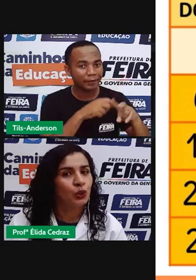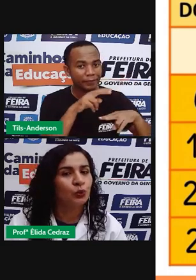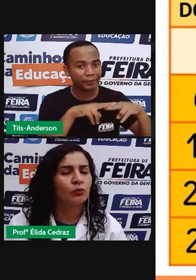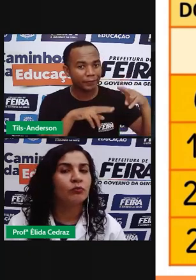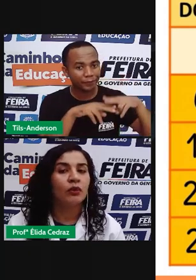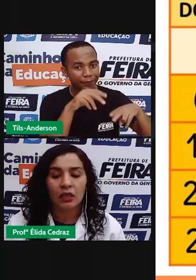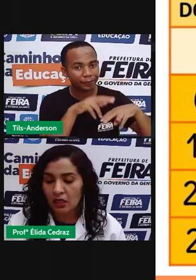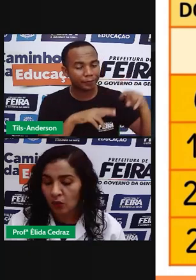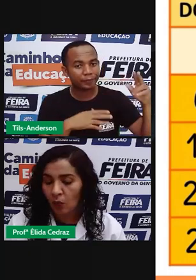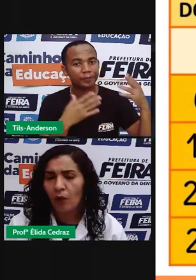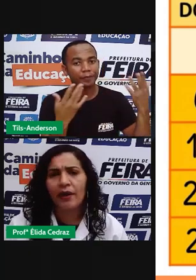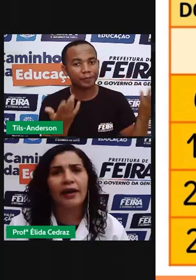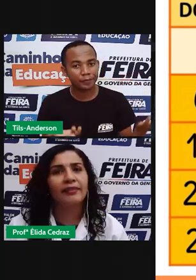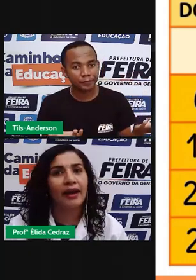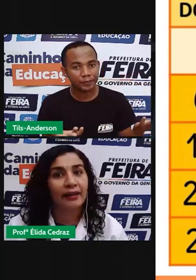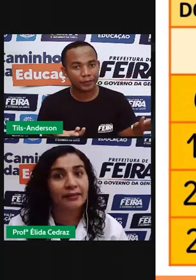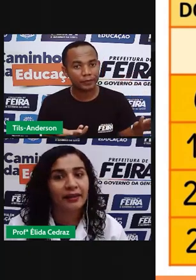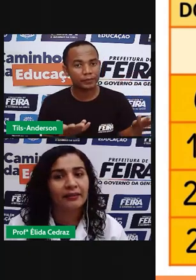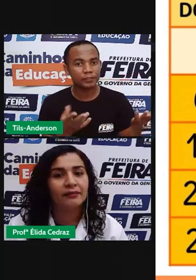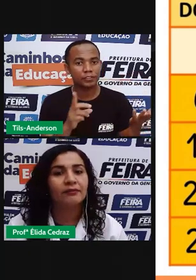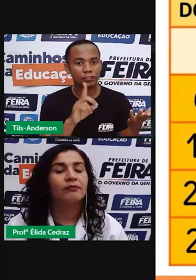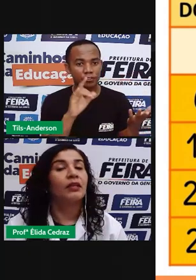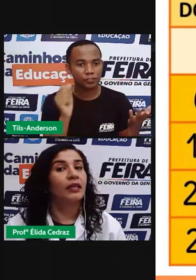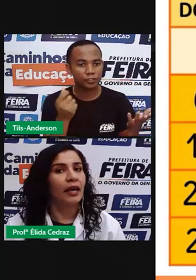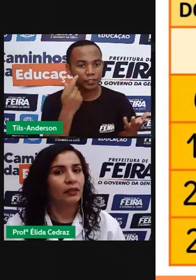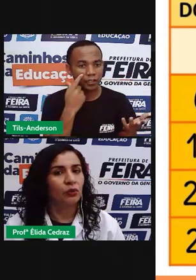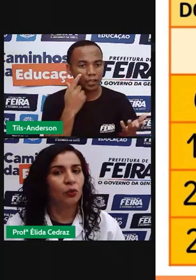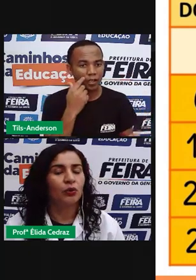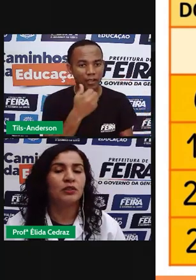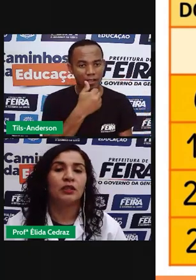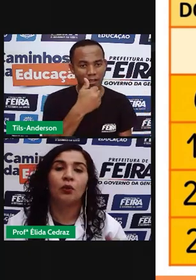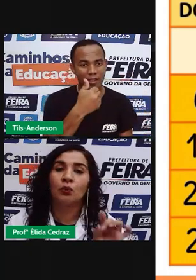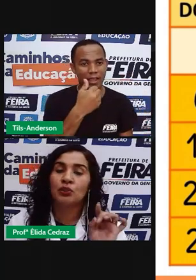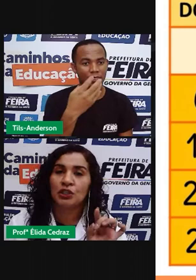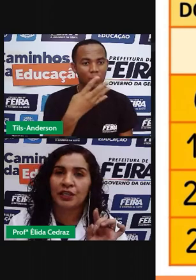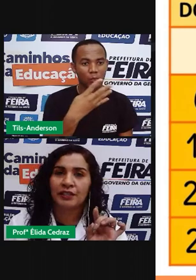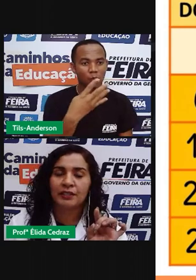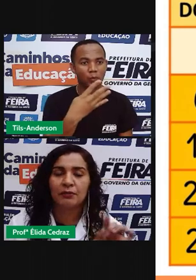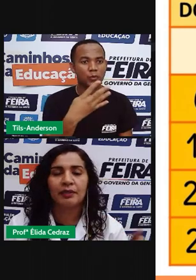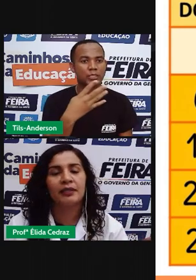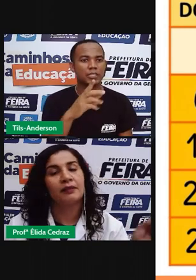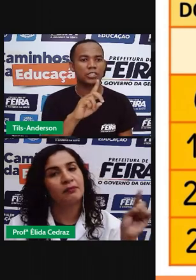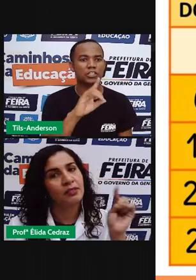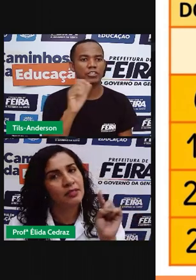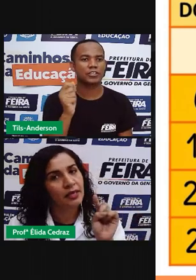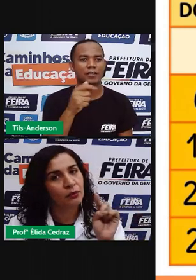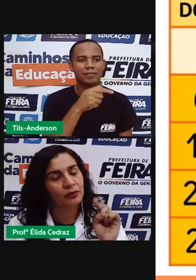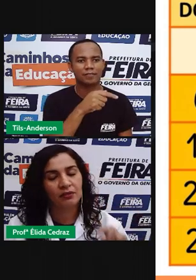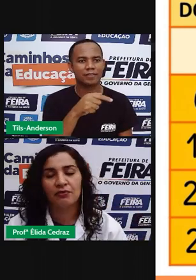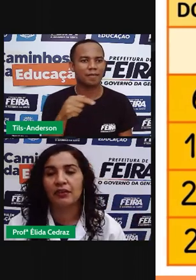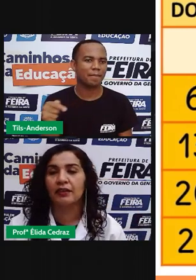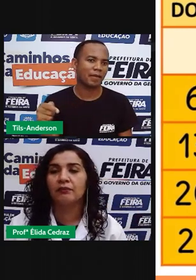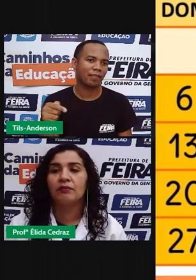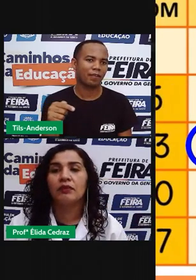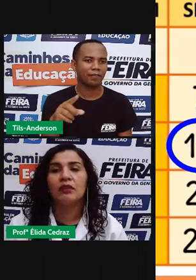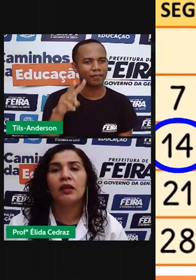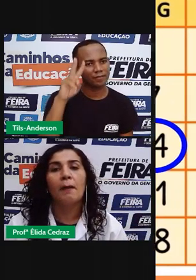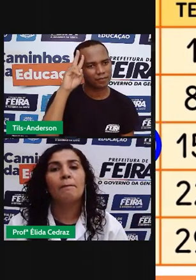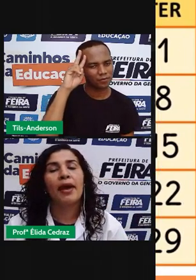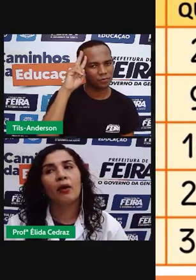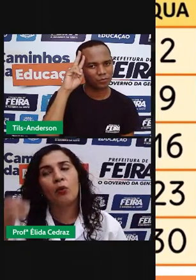Junho. E qual é a data? 14, o dia da semana, segunda-feira.